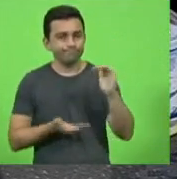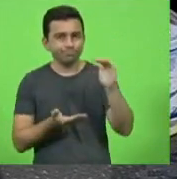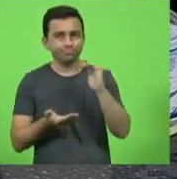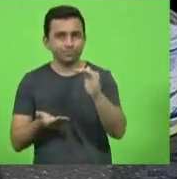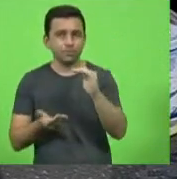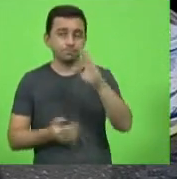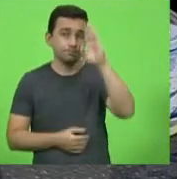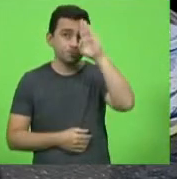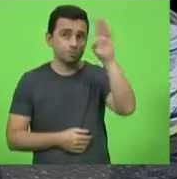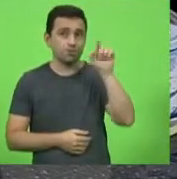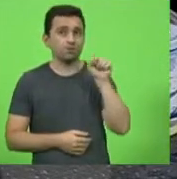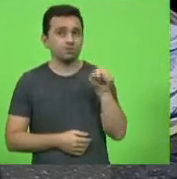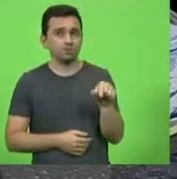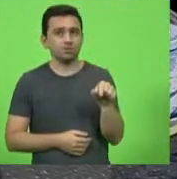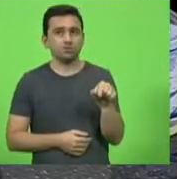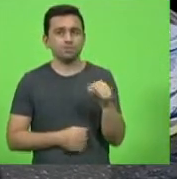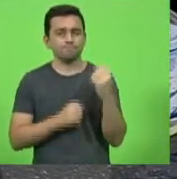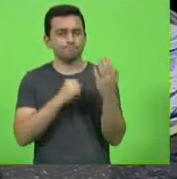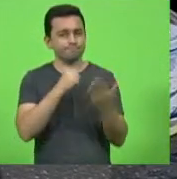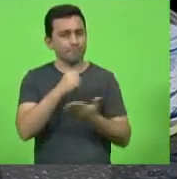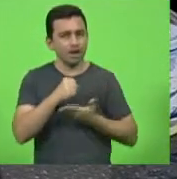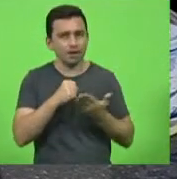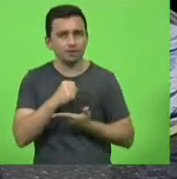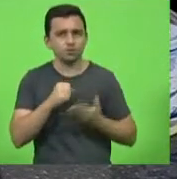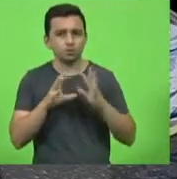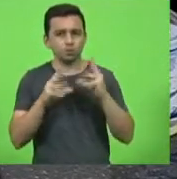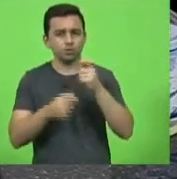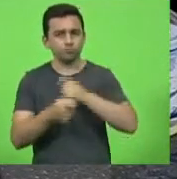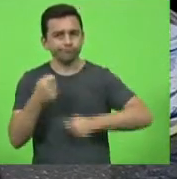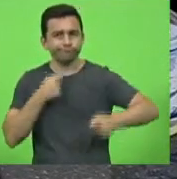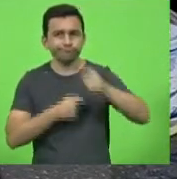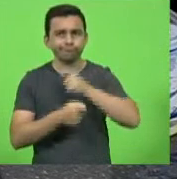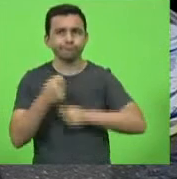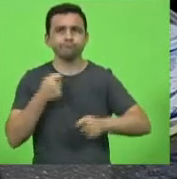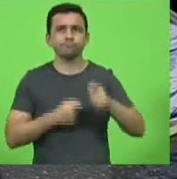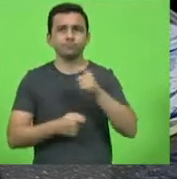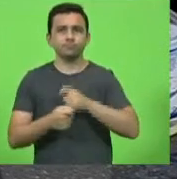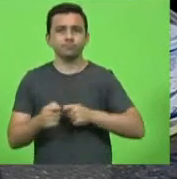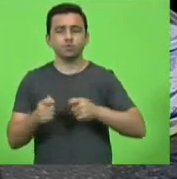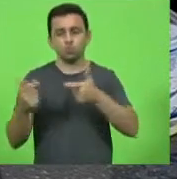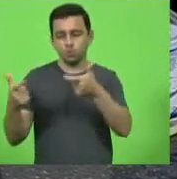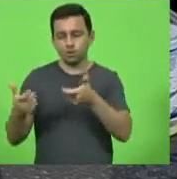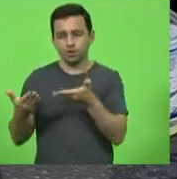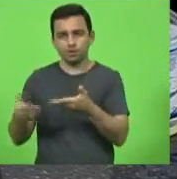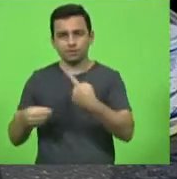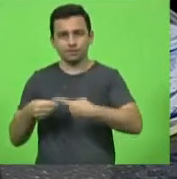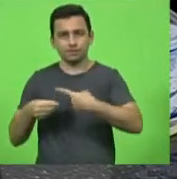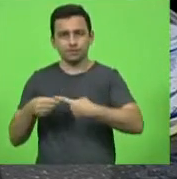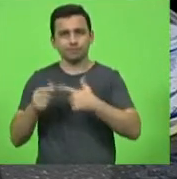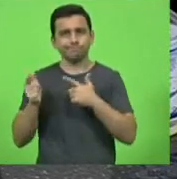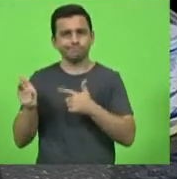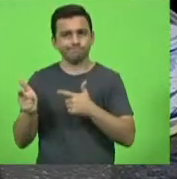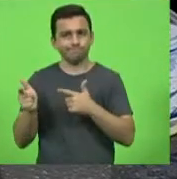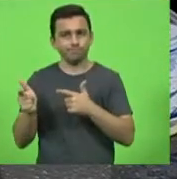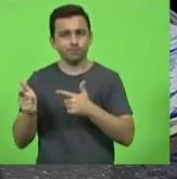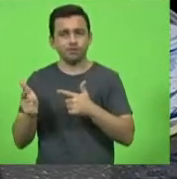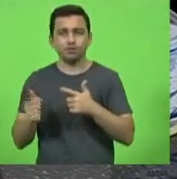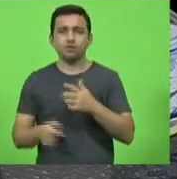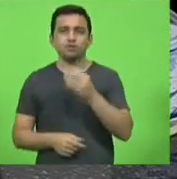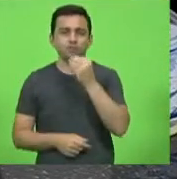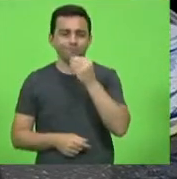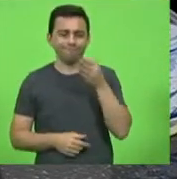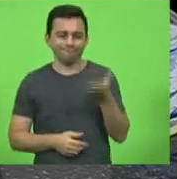base da economia em caçador e obviamente que a